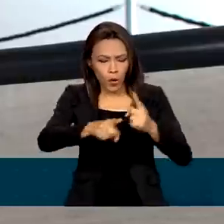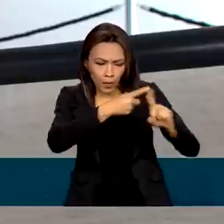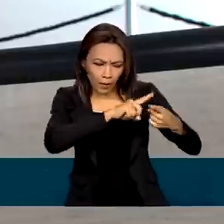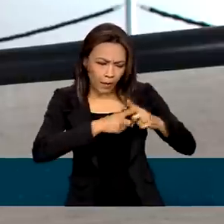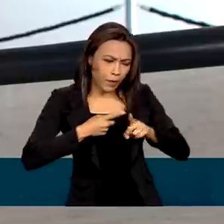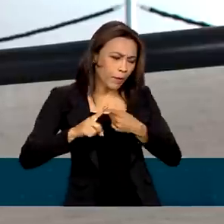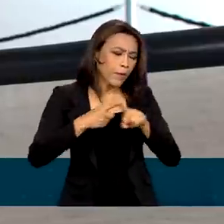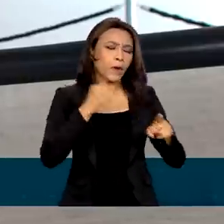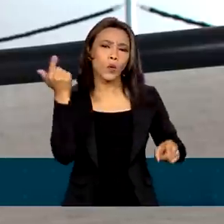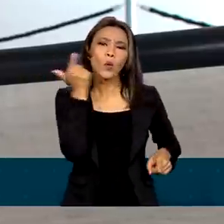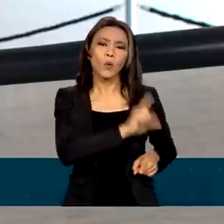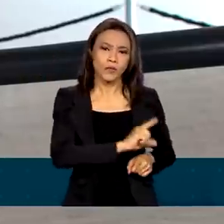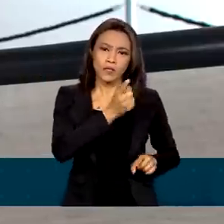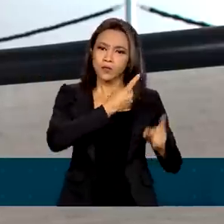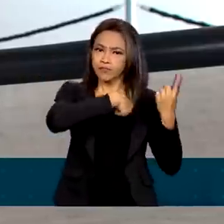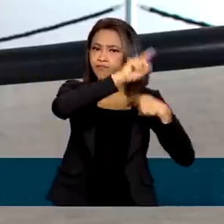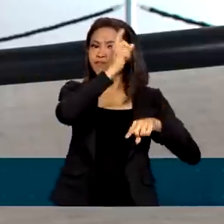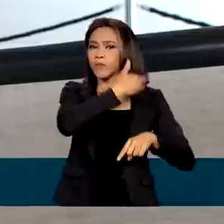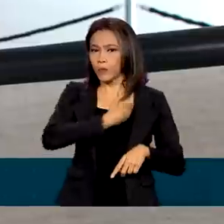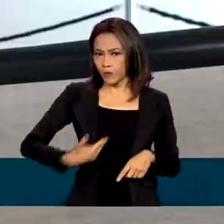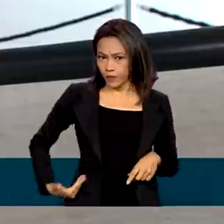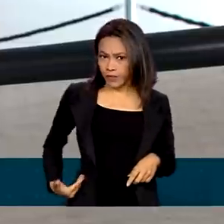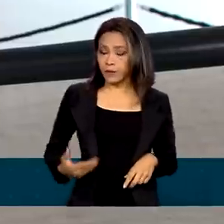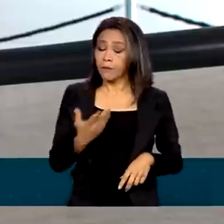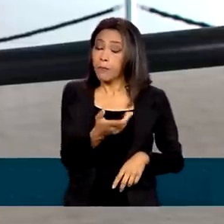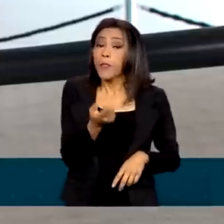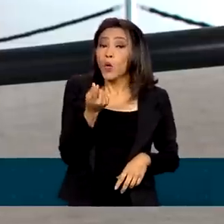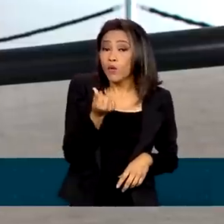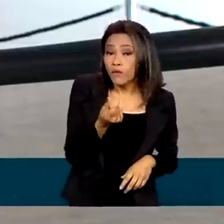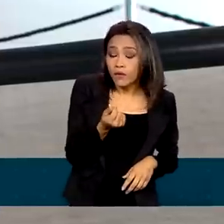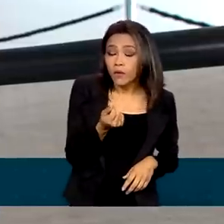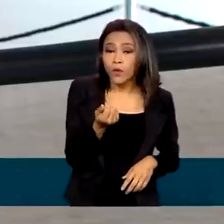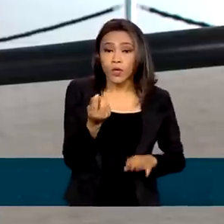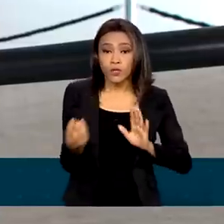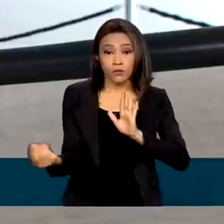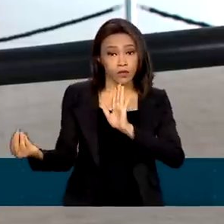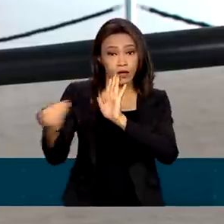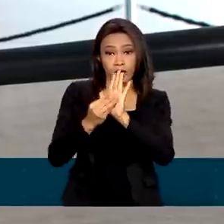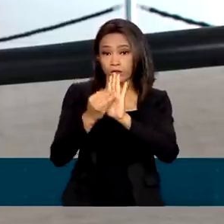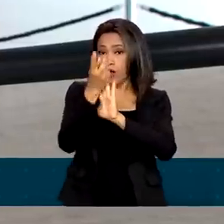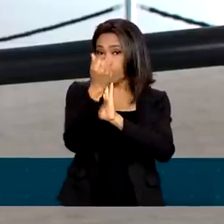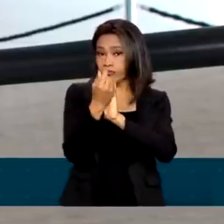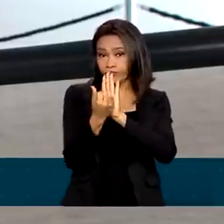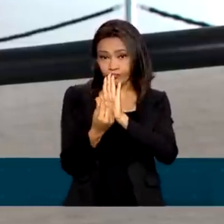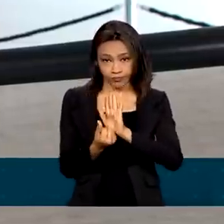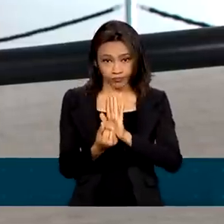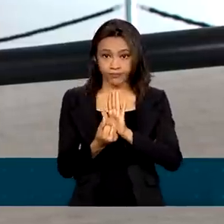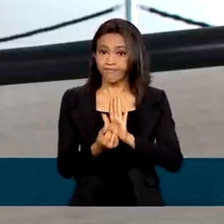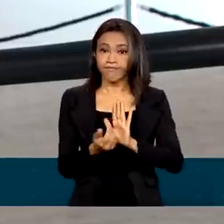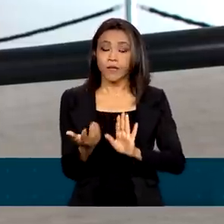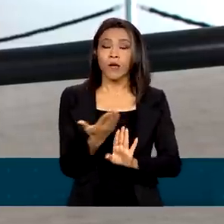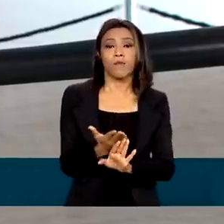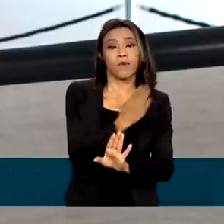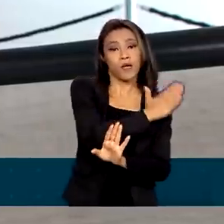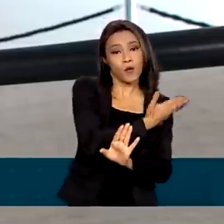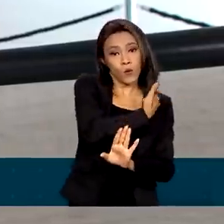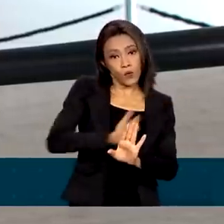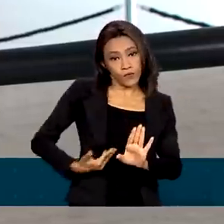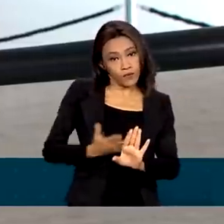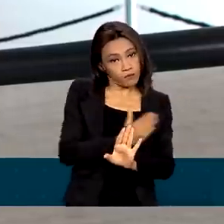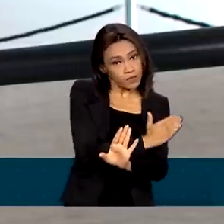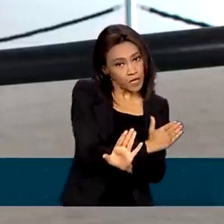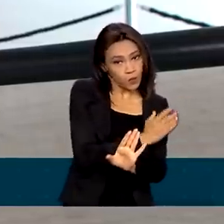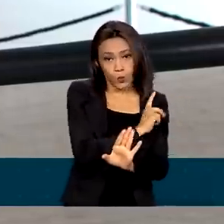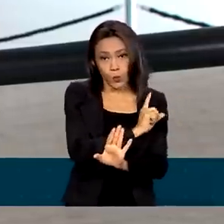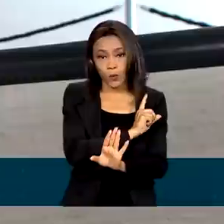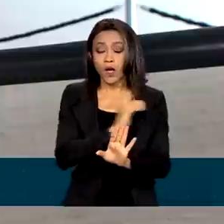governo eleito. O Lula lembrou que o valor não tinha sido previsto no orçamento pelo governo anterior. Agora o governo trabalha